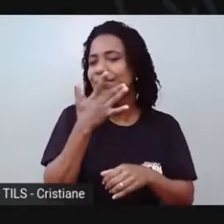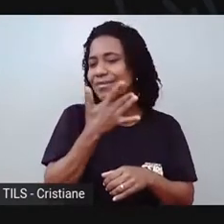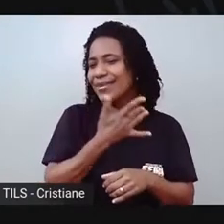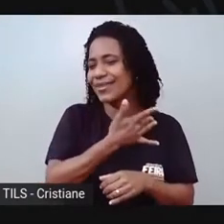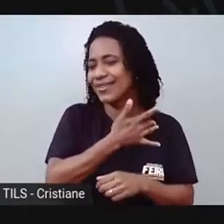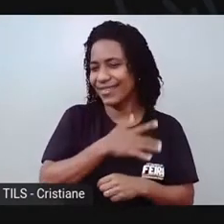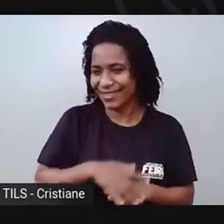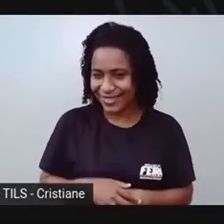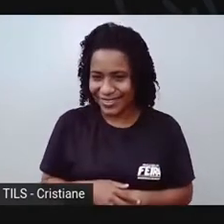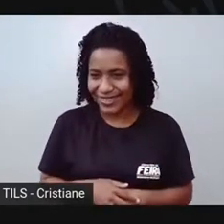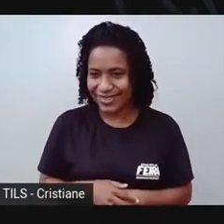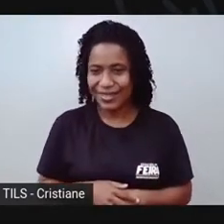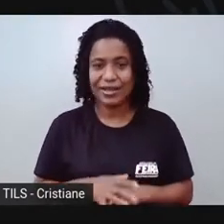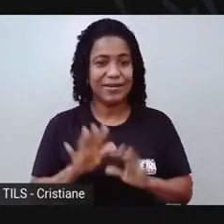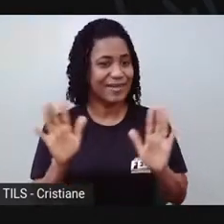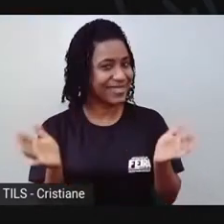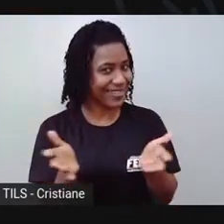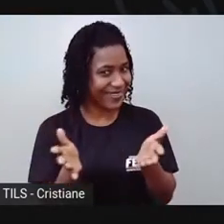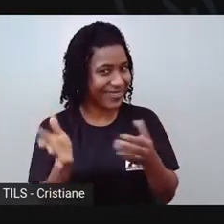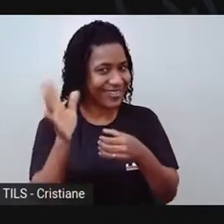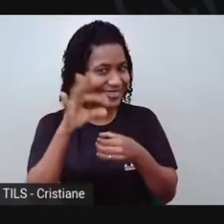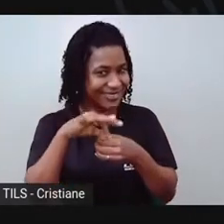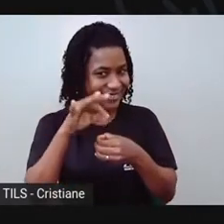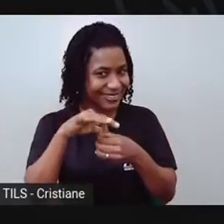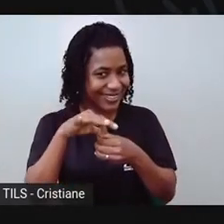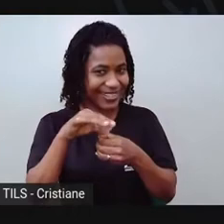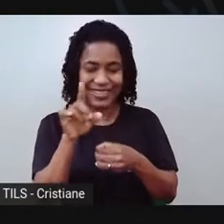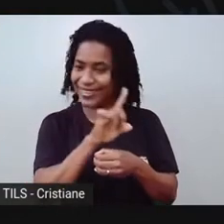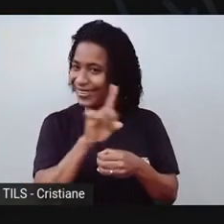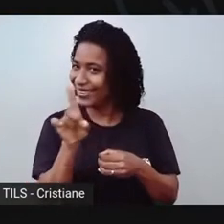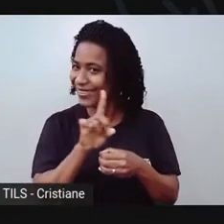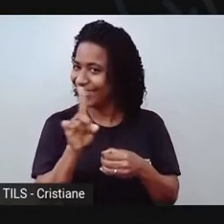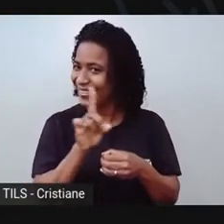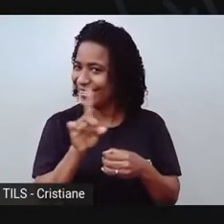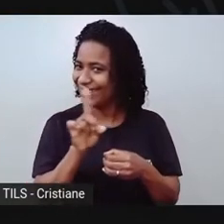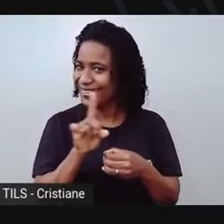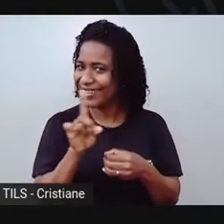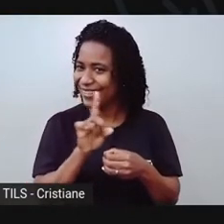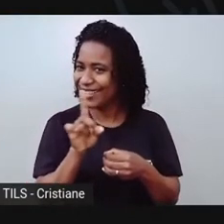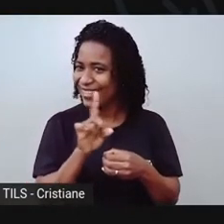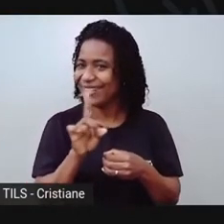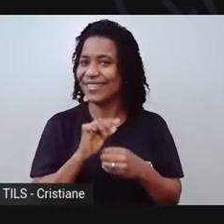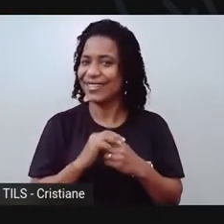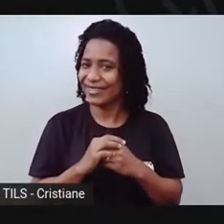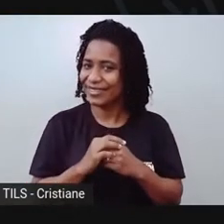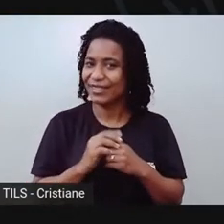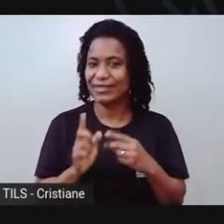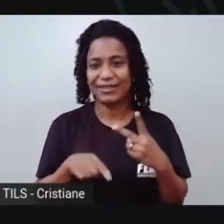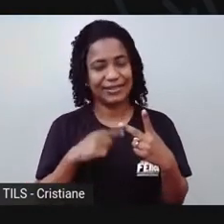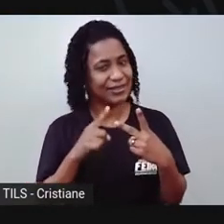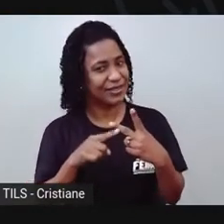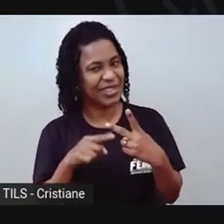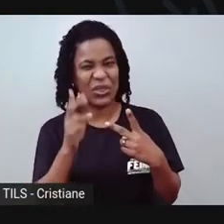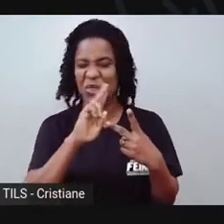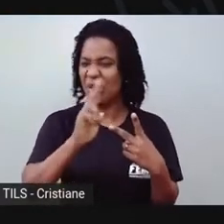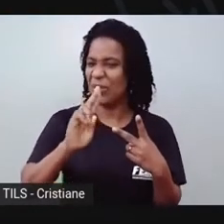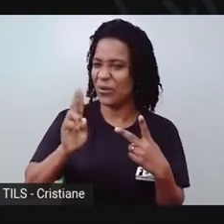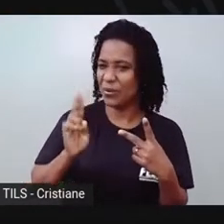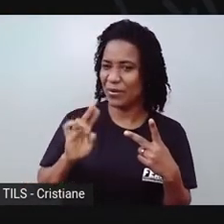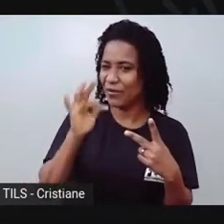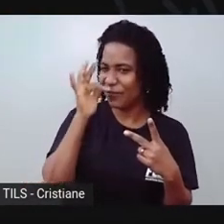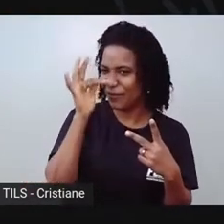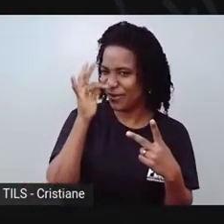a Proelisa não vai falar de chá! Não, não, não! Não vai falar também sobre o nome das flores!